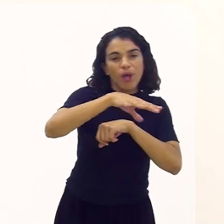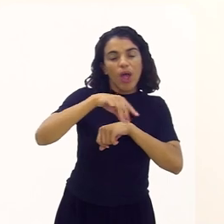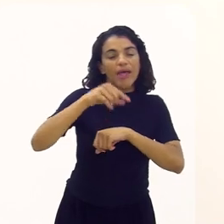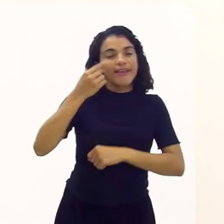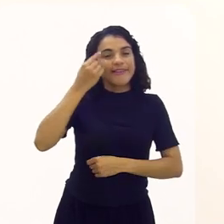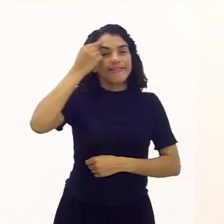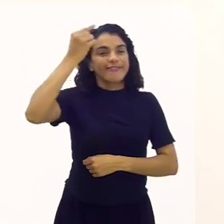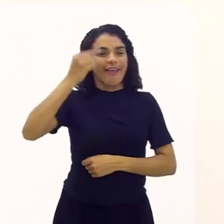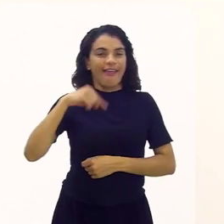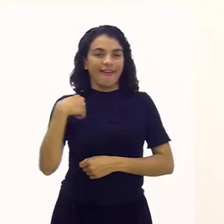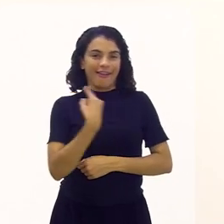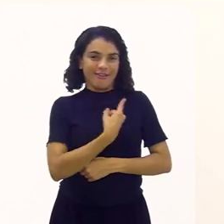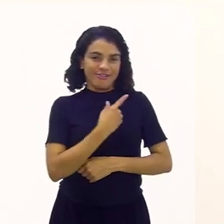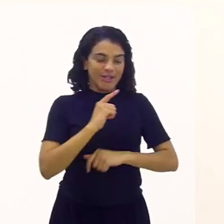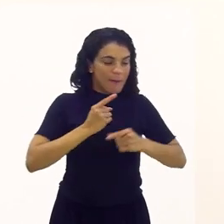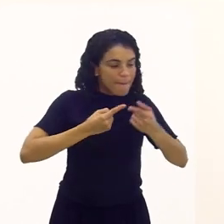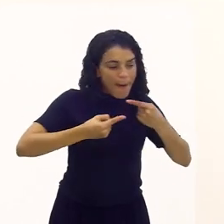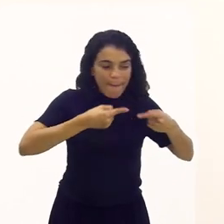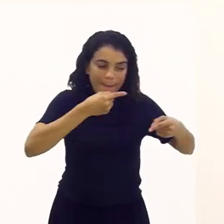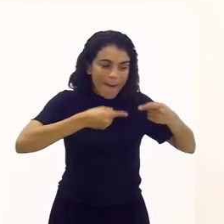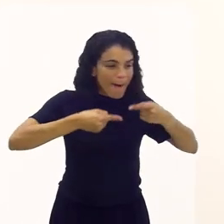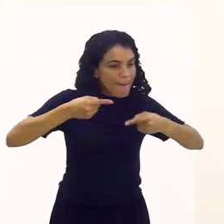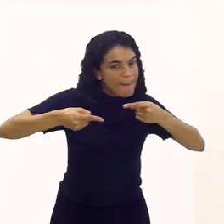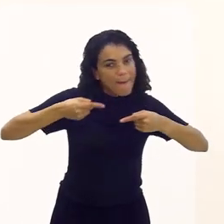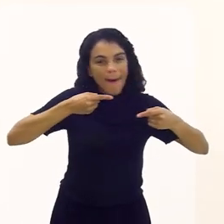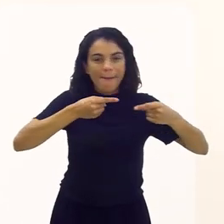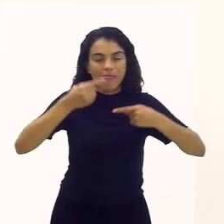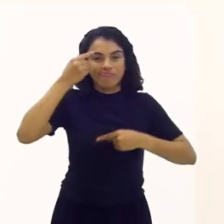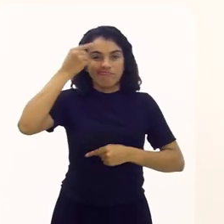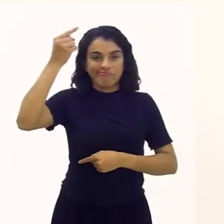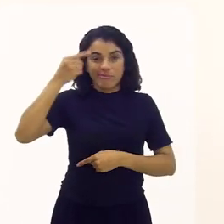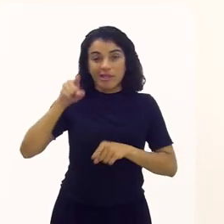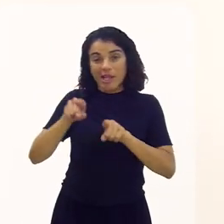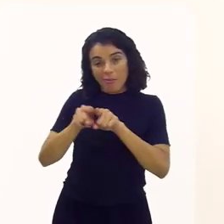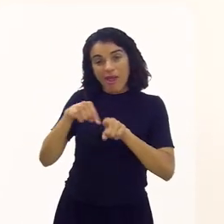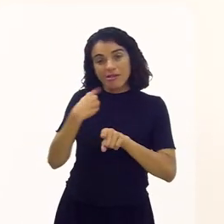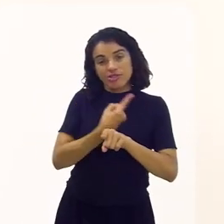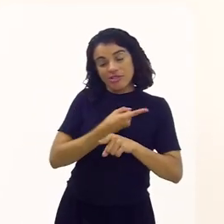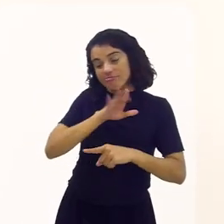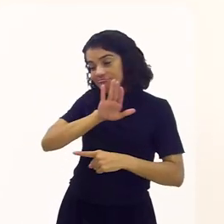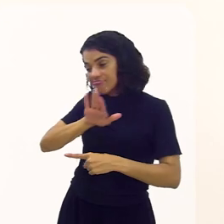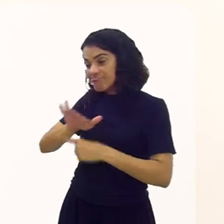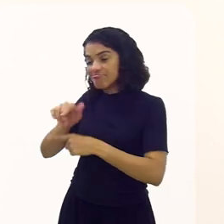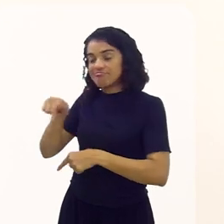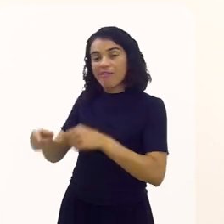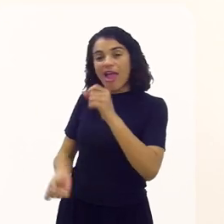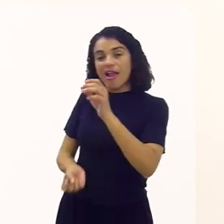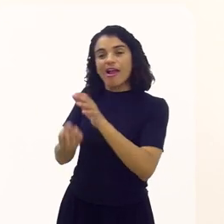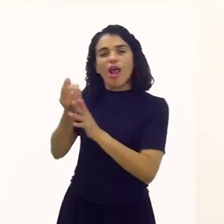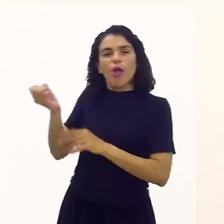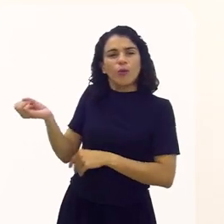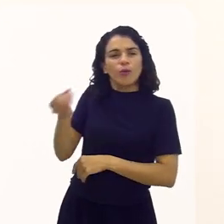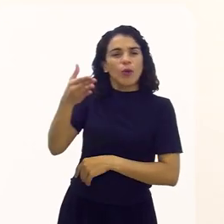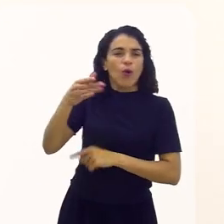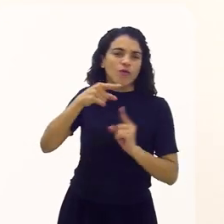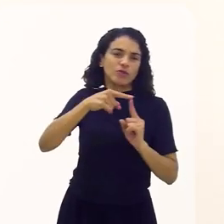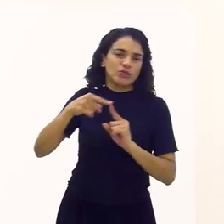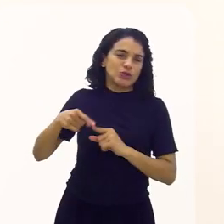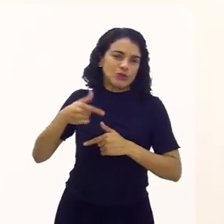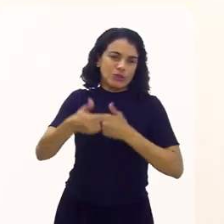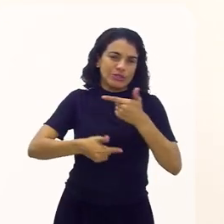uma ideia que nós tivemos. E nós estamos ajudando vocês a fazer um trabalho novo, um